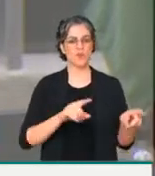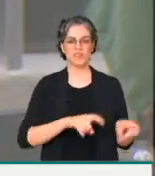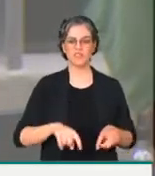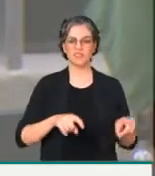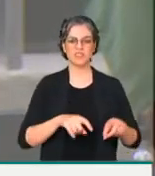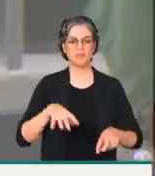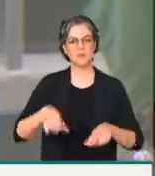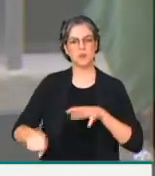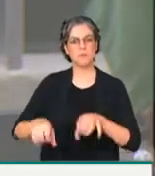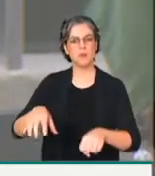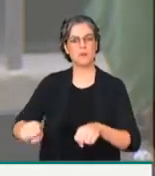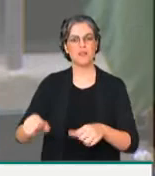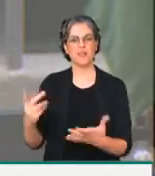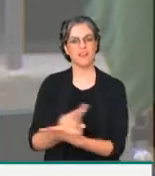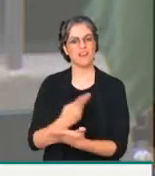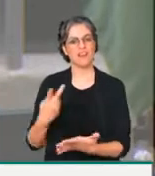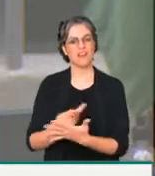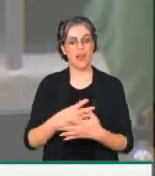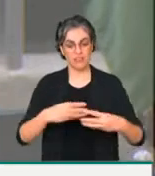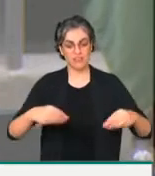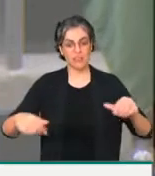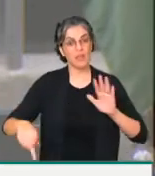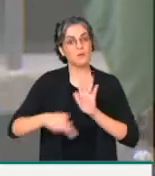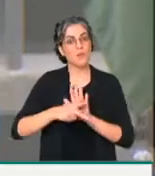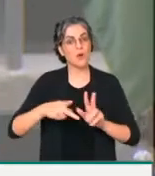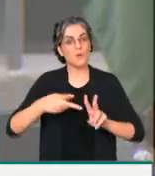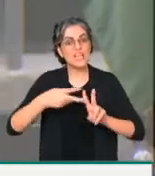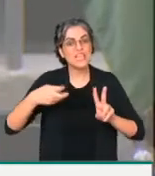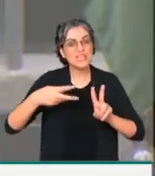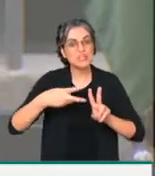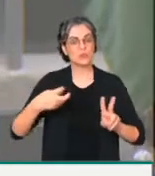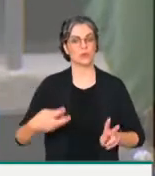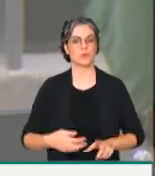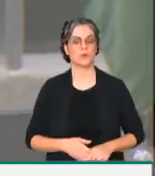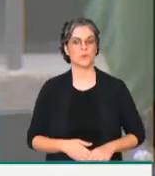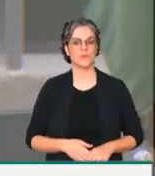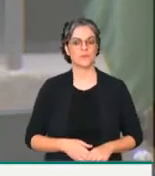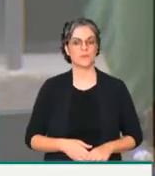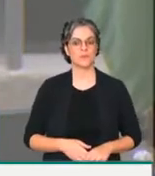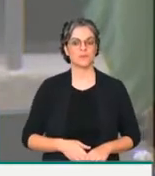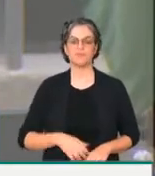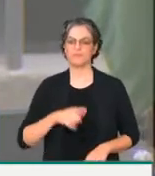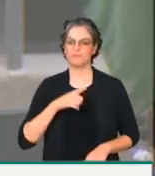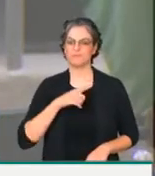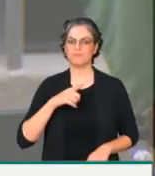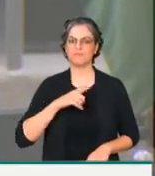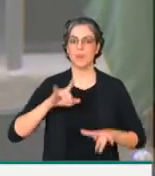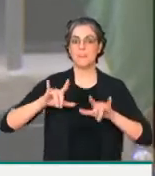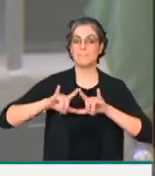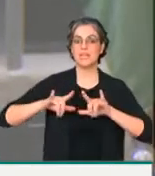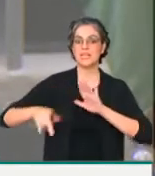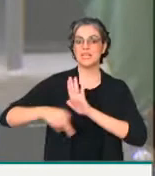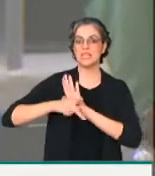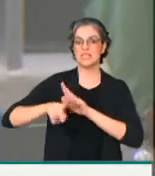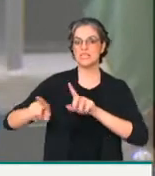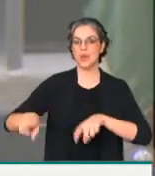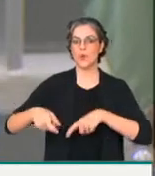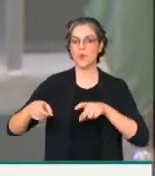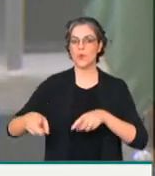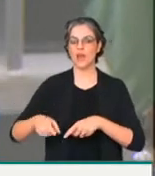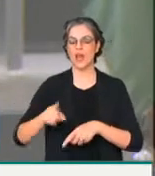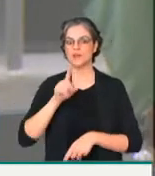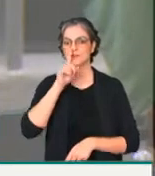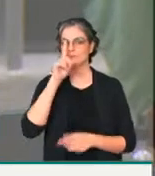ocupação ilegal de terras indígenas e com milícias rurais ameaçando vidas.